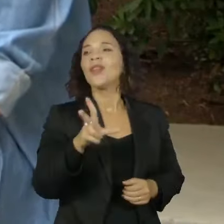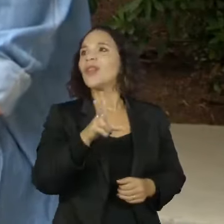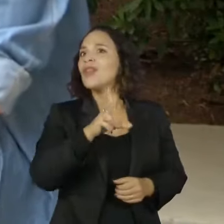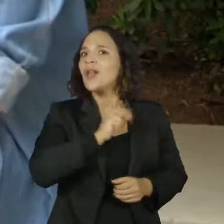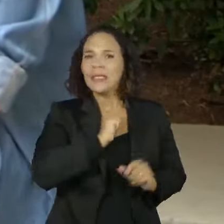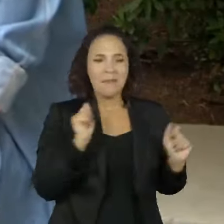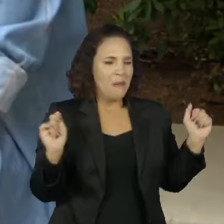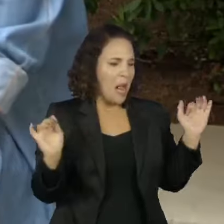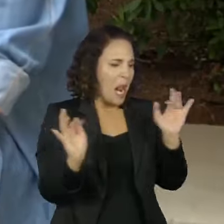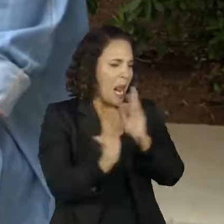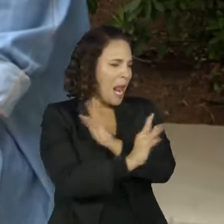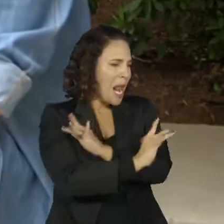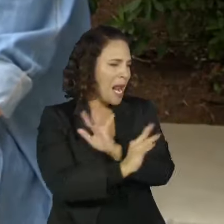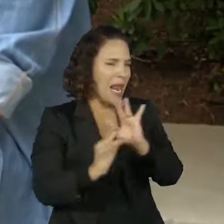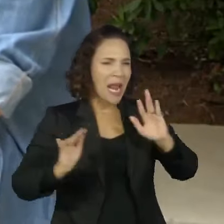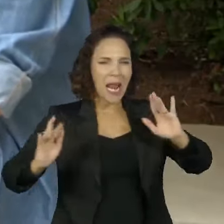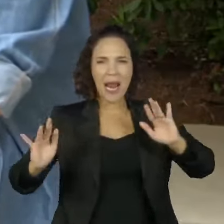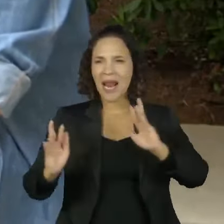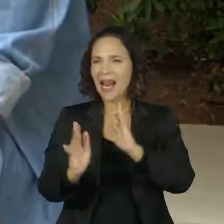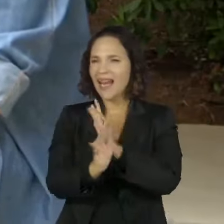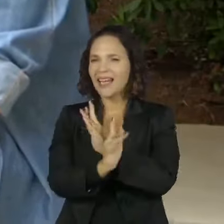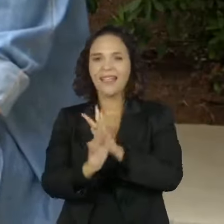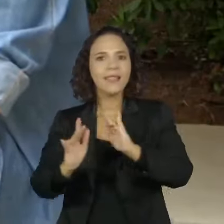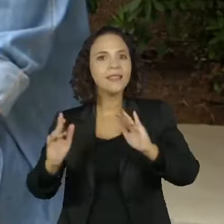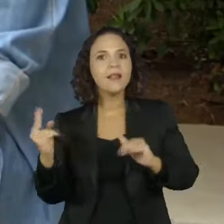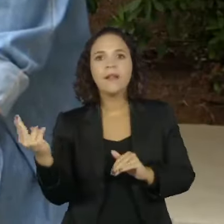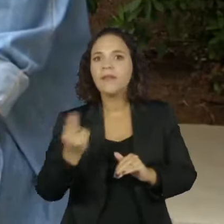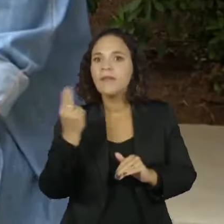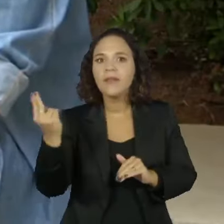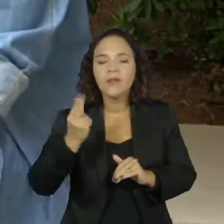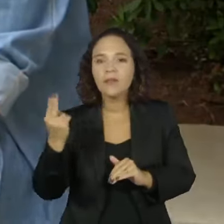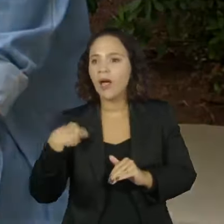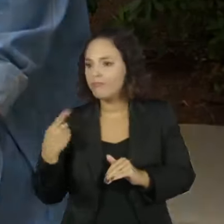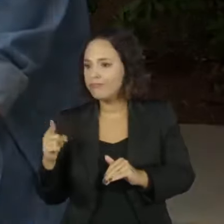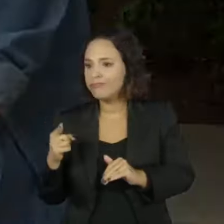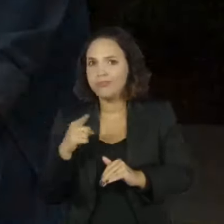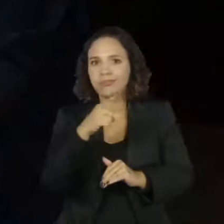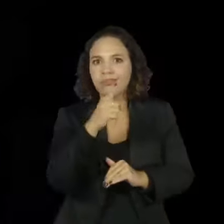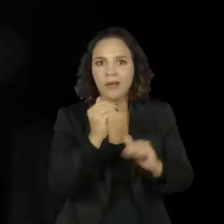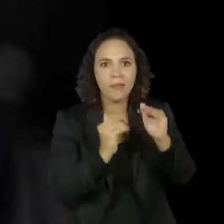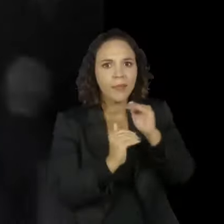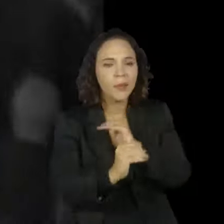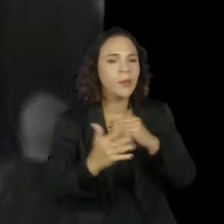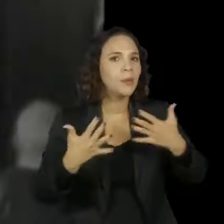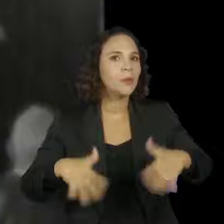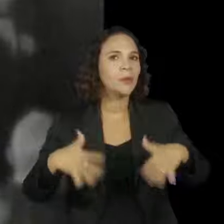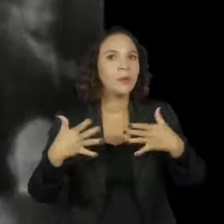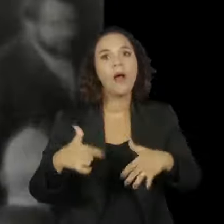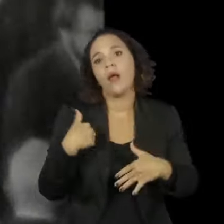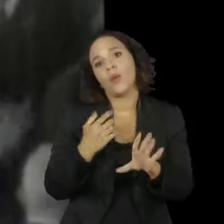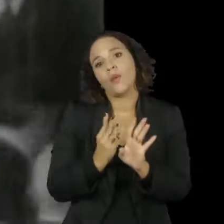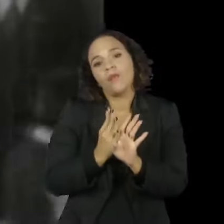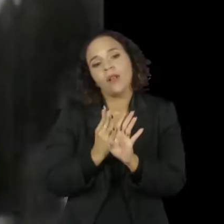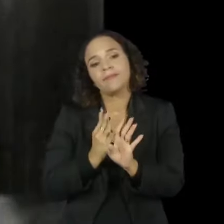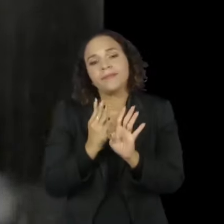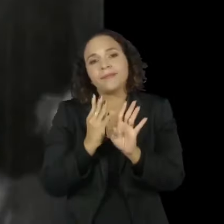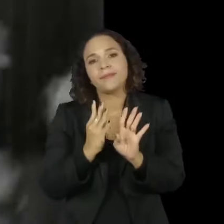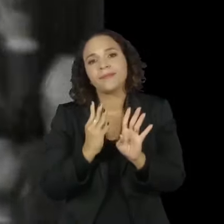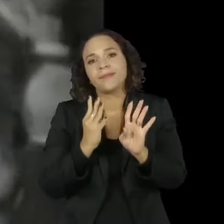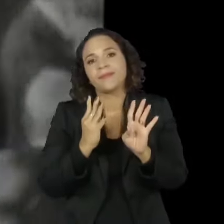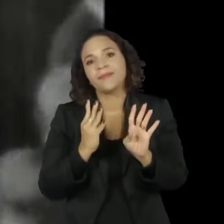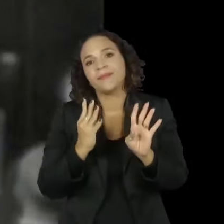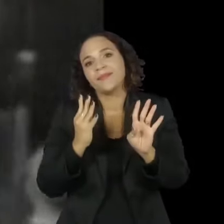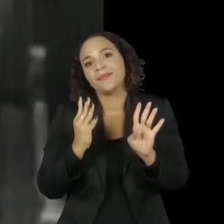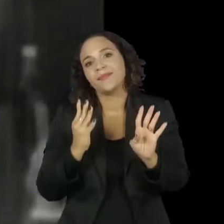era muita gente, muita gente. Você não conseguia chegar até o metrô, de tanta gente que tinha. Eu fiquei na fila, a fila andava, eu